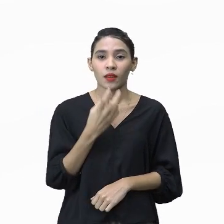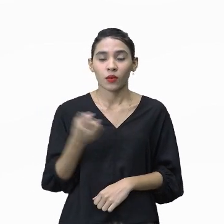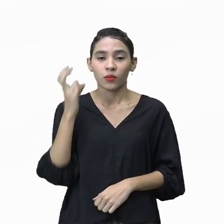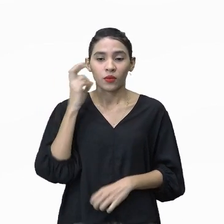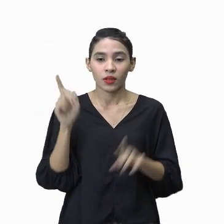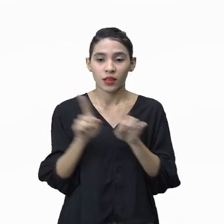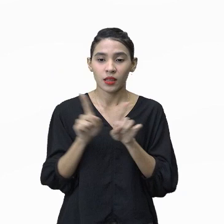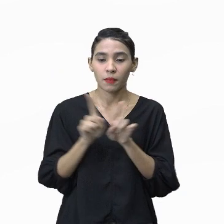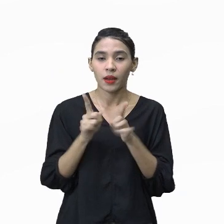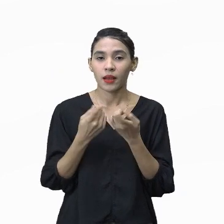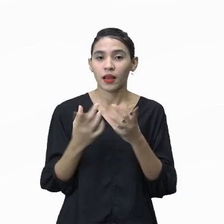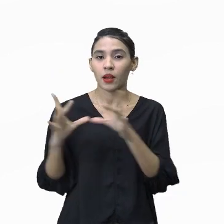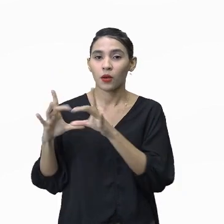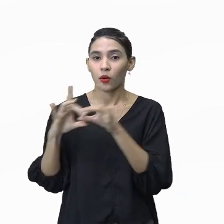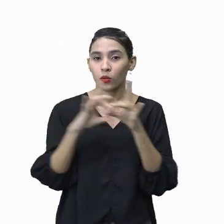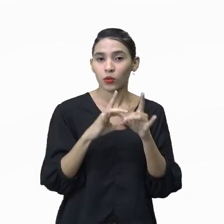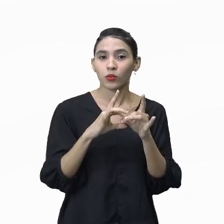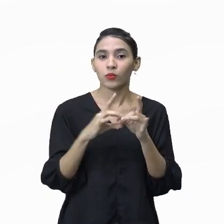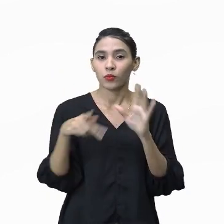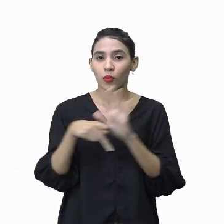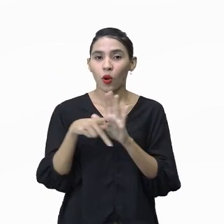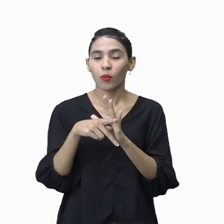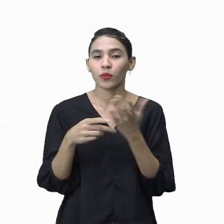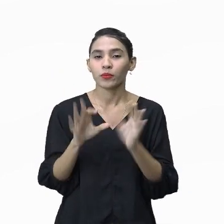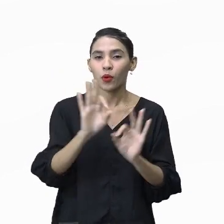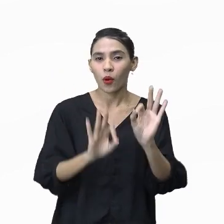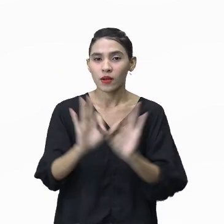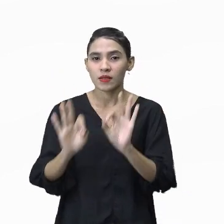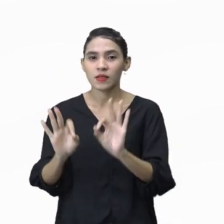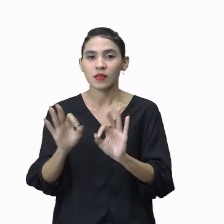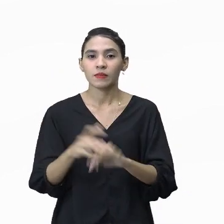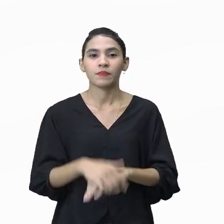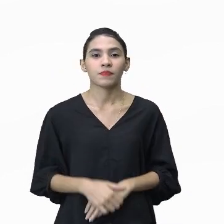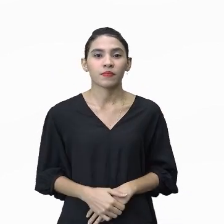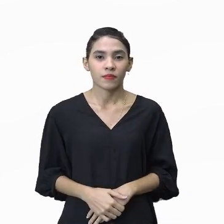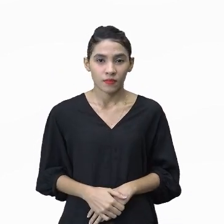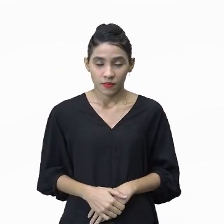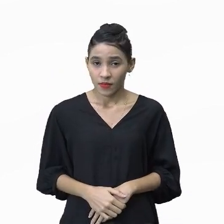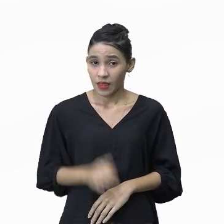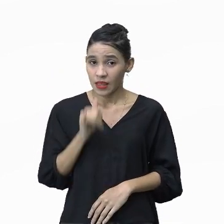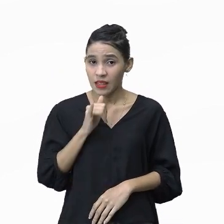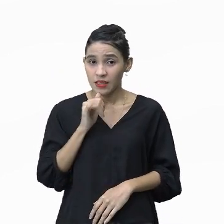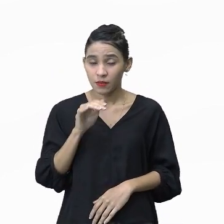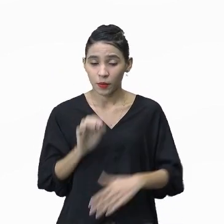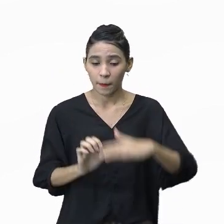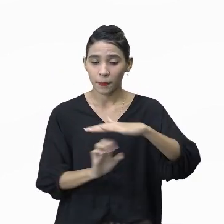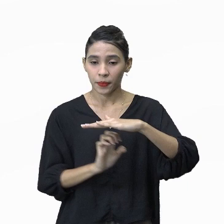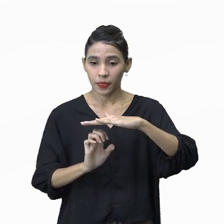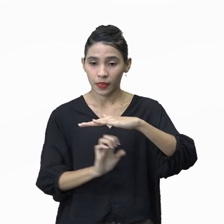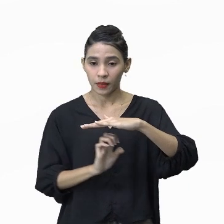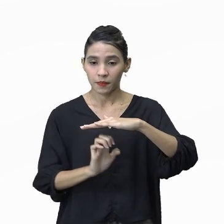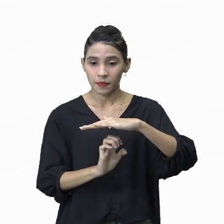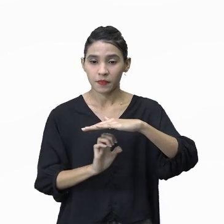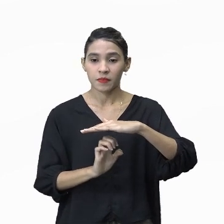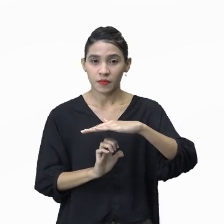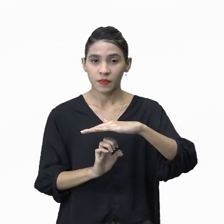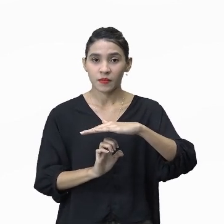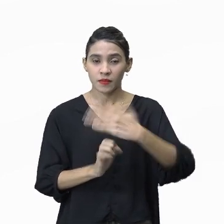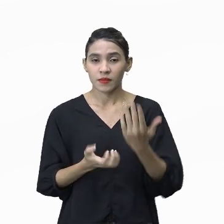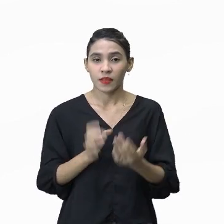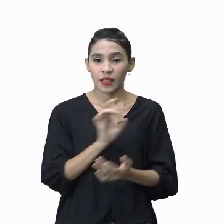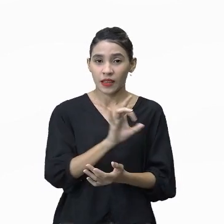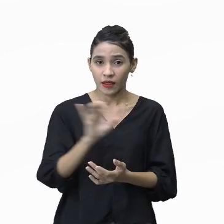manifesta em um contexto corporativo de organização, como uma empresa, né? Assim, cada